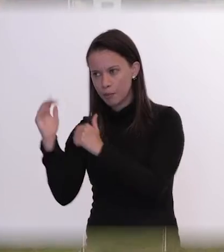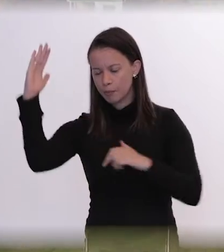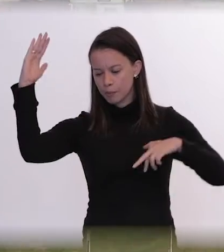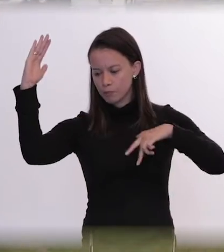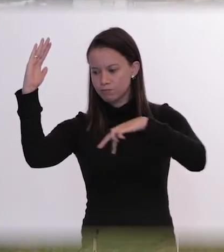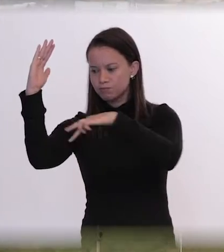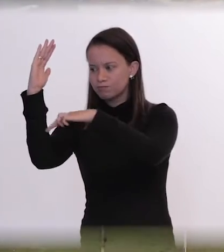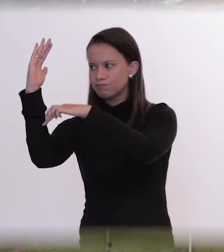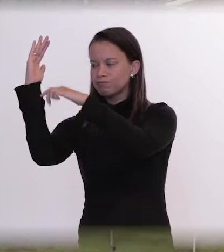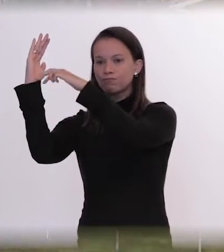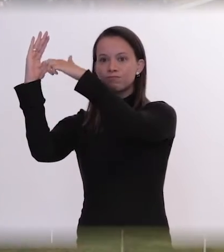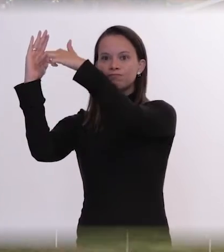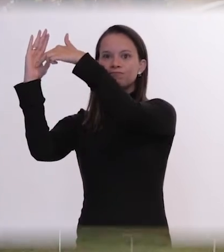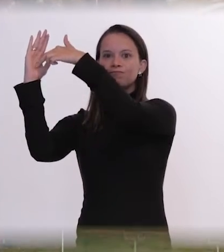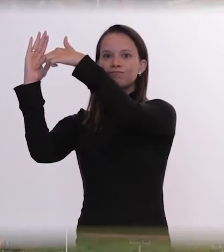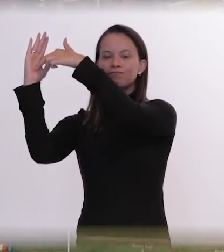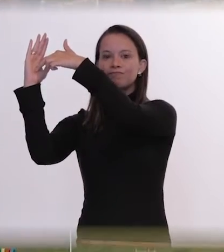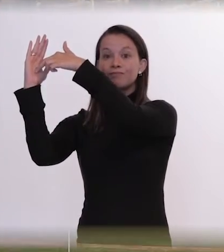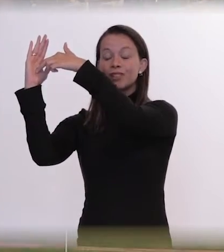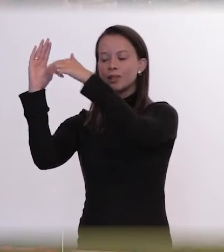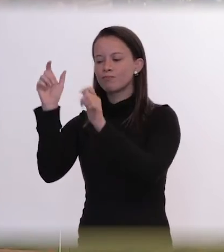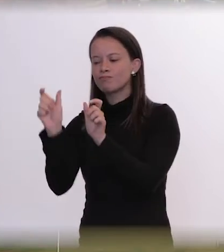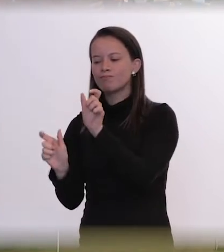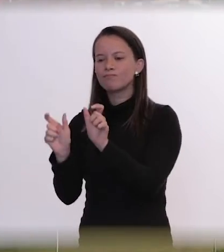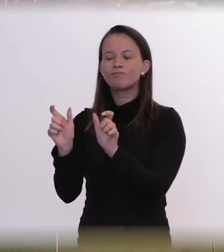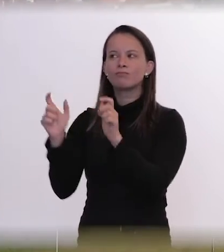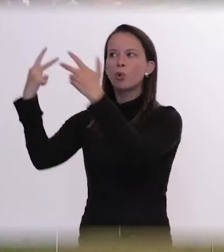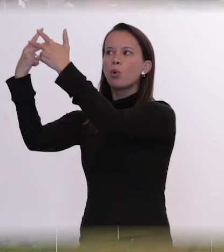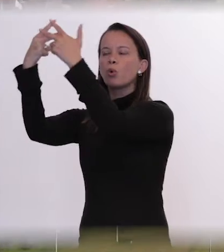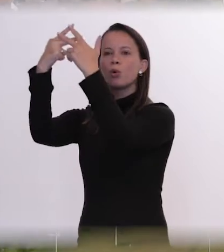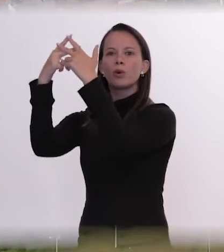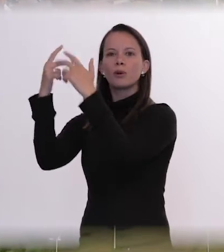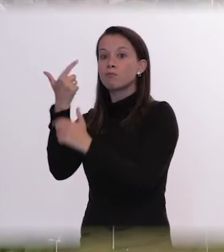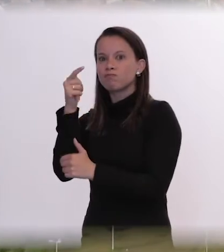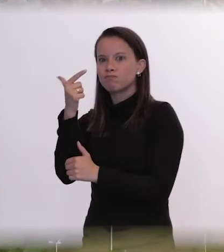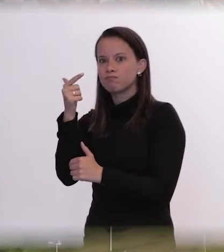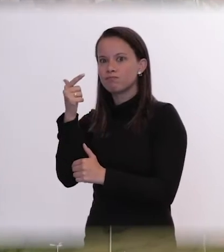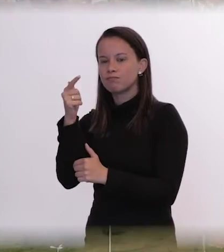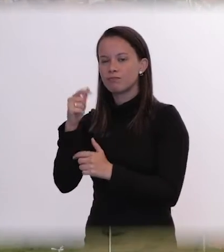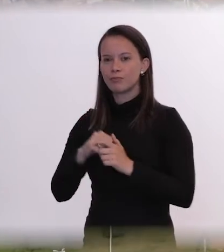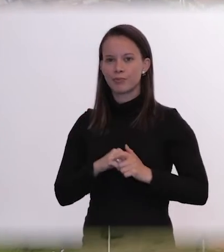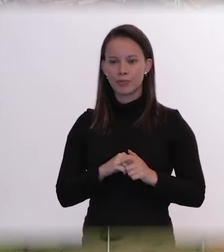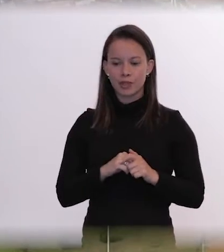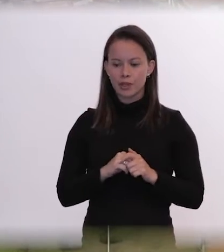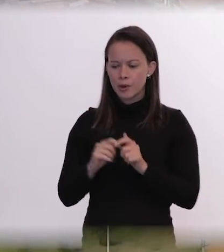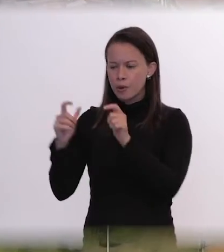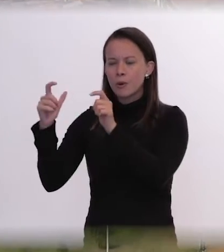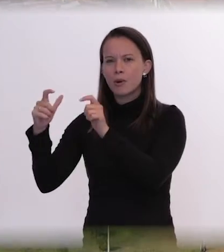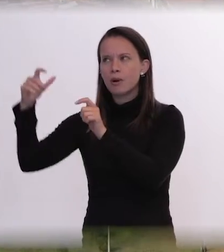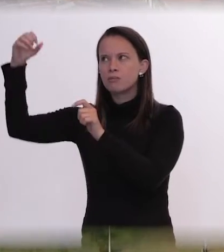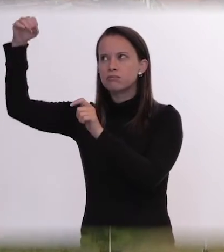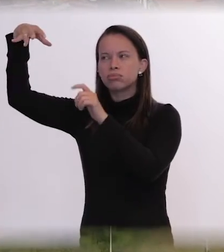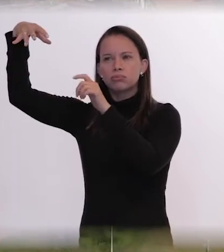E aí não tinha muita proteção, não tinha um local muito